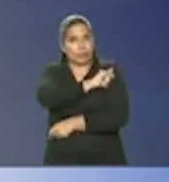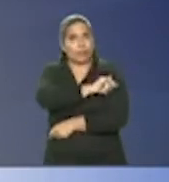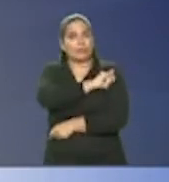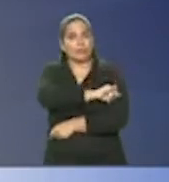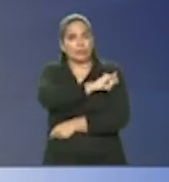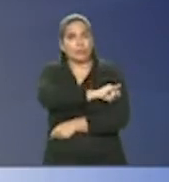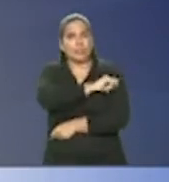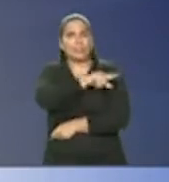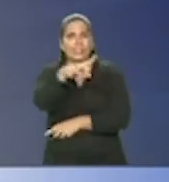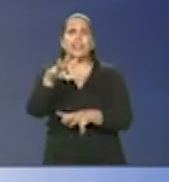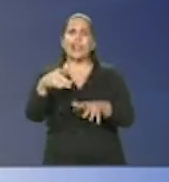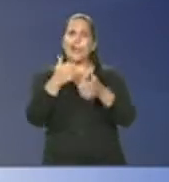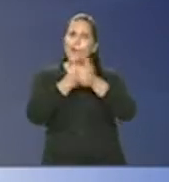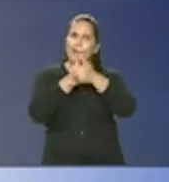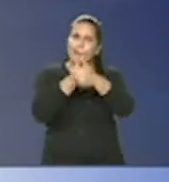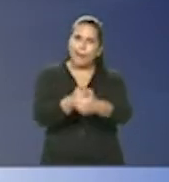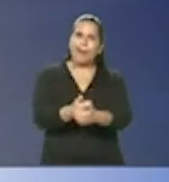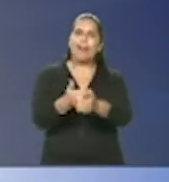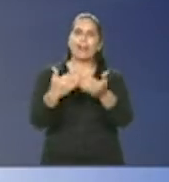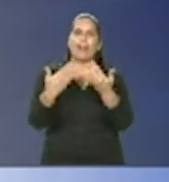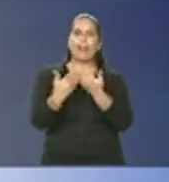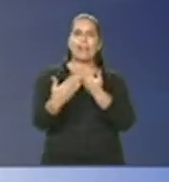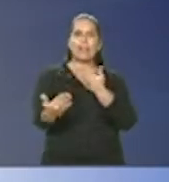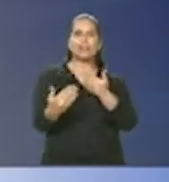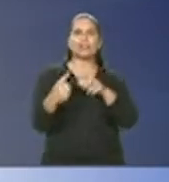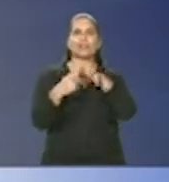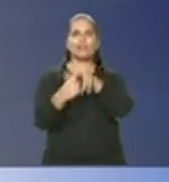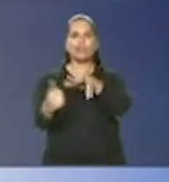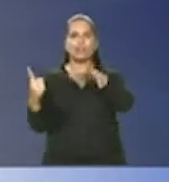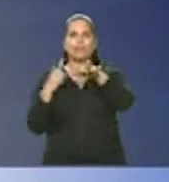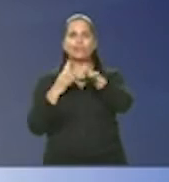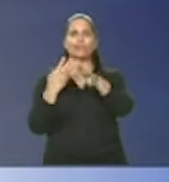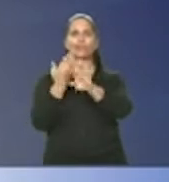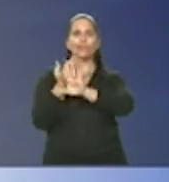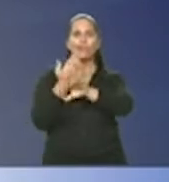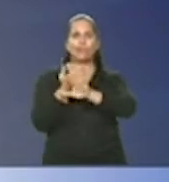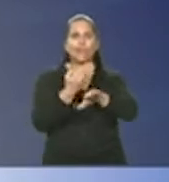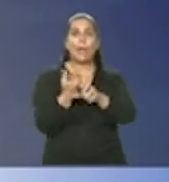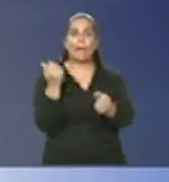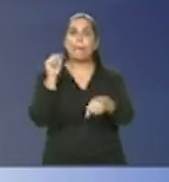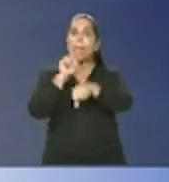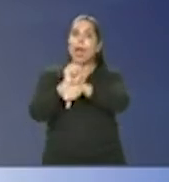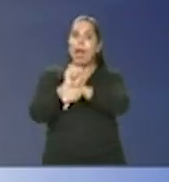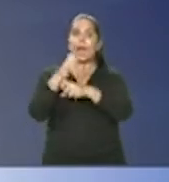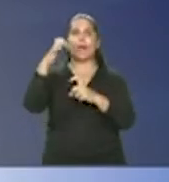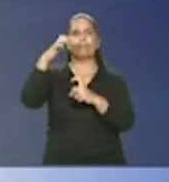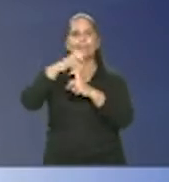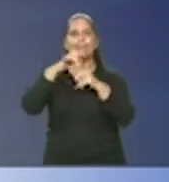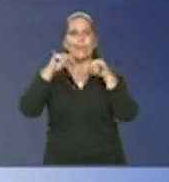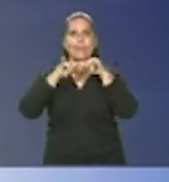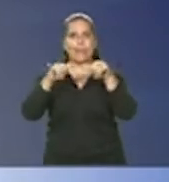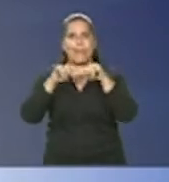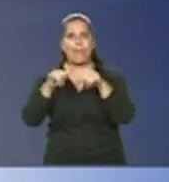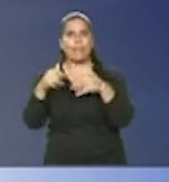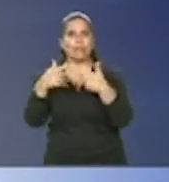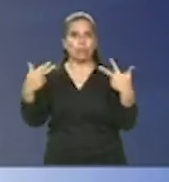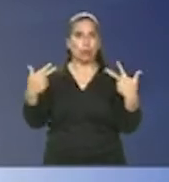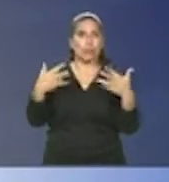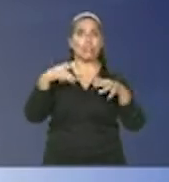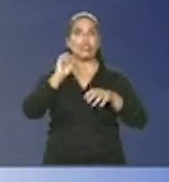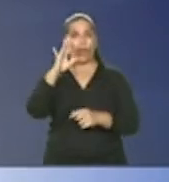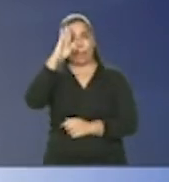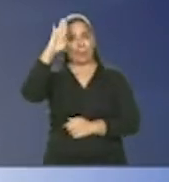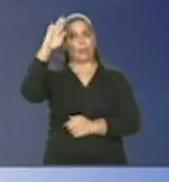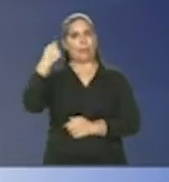vocês todos acompanharam, o afastamento social, em que parou-se o comércio, deixou apenas as atividades essenciais,